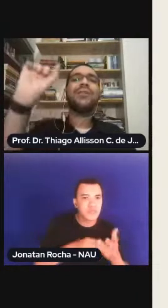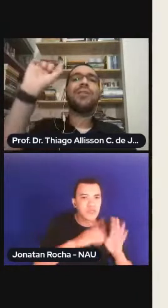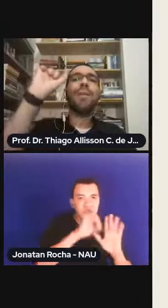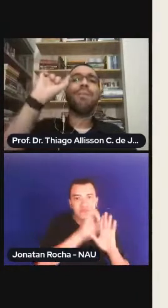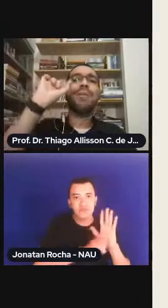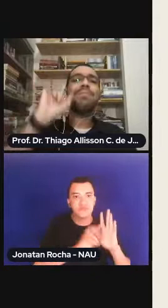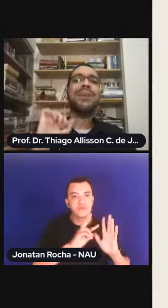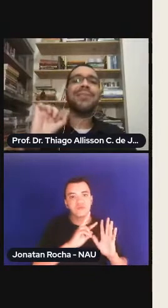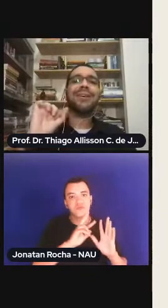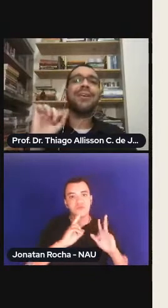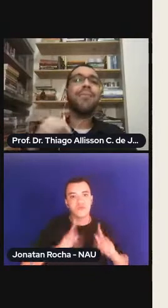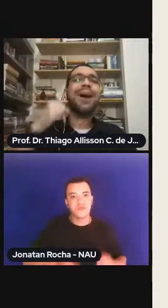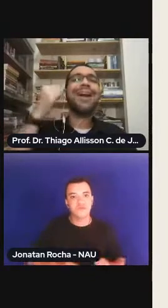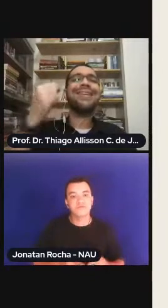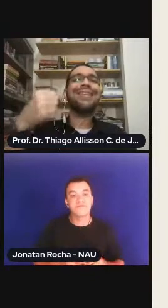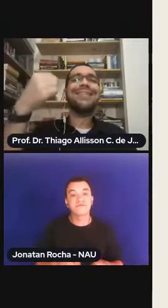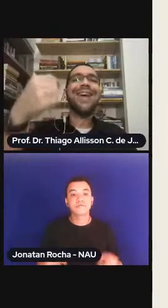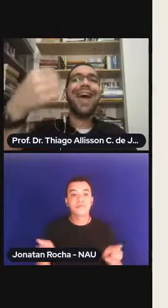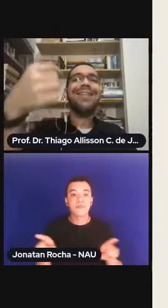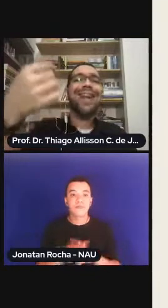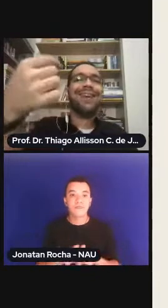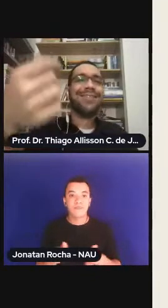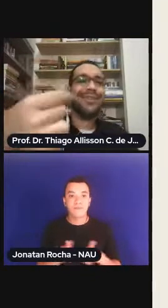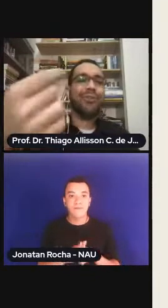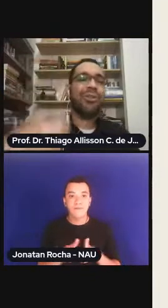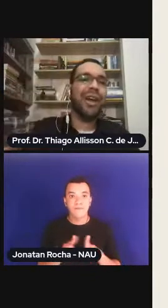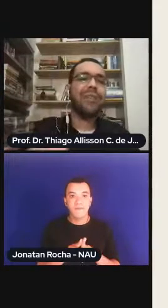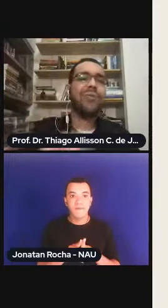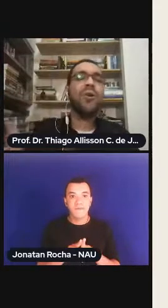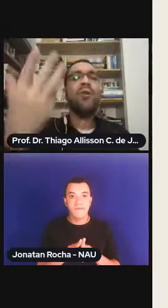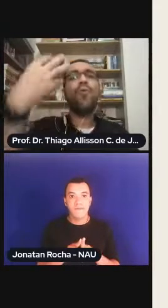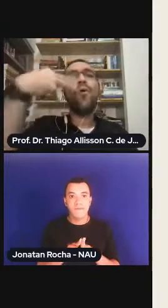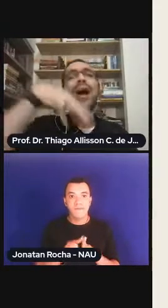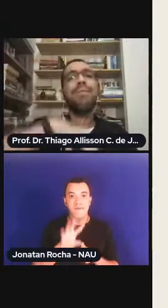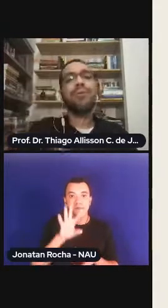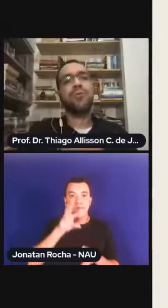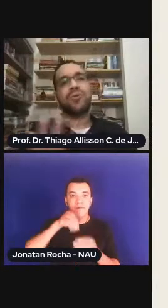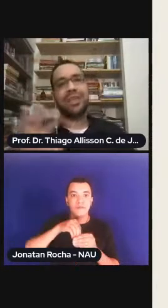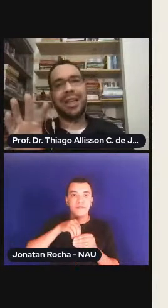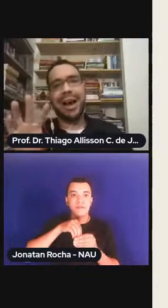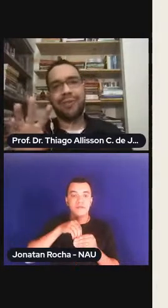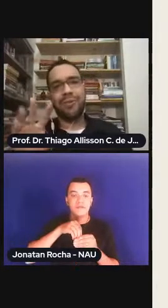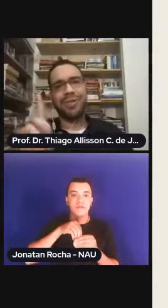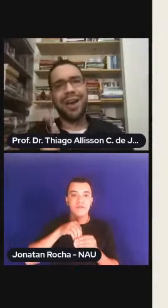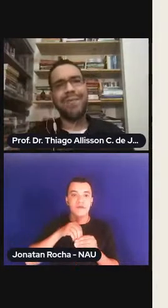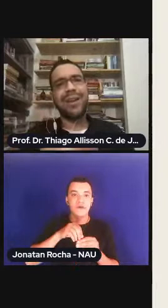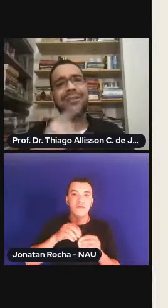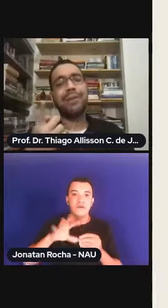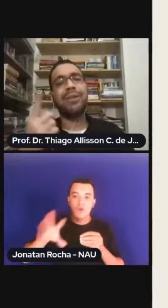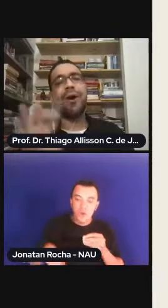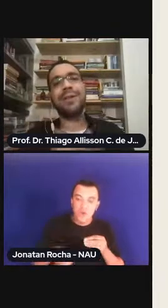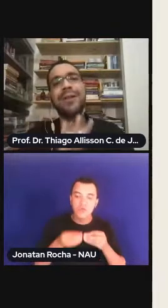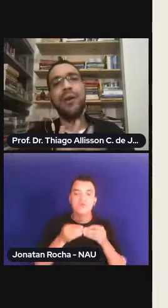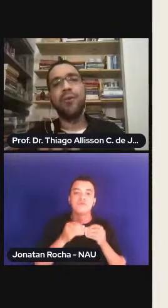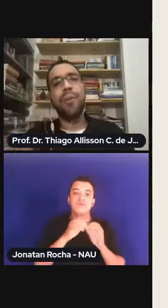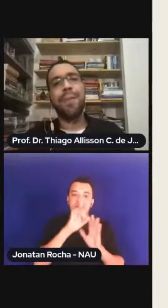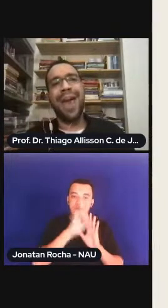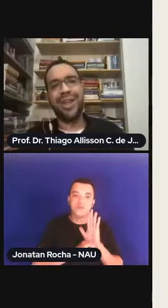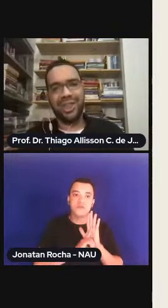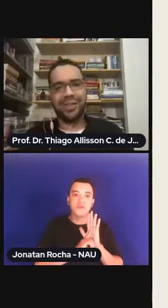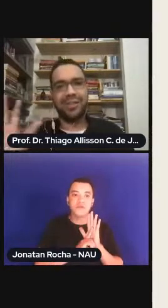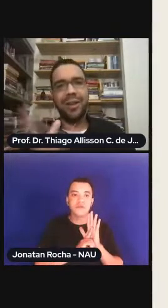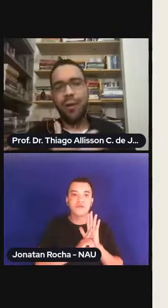passou a ser uma premissa para a internalização de direitos no âmbito dos Estados, ou seja, a revelação em normas